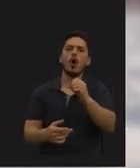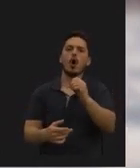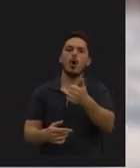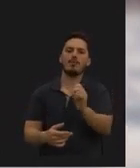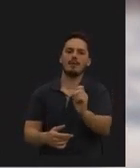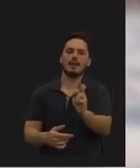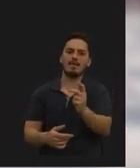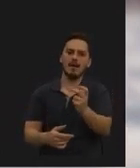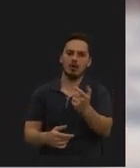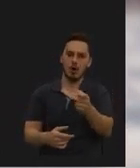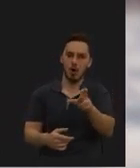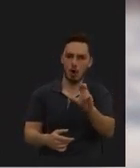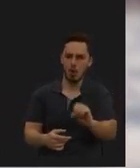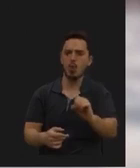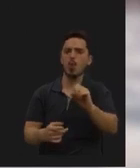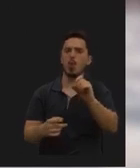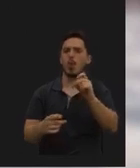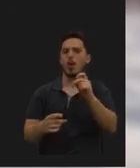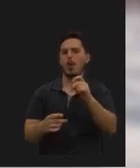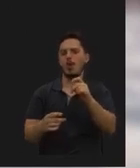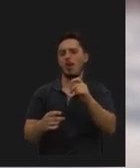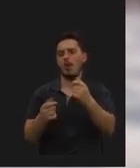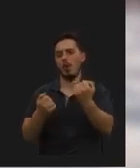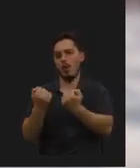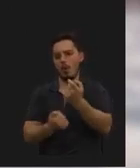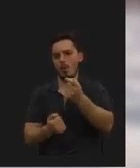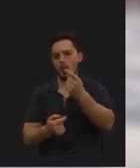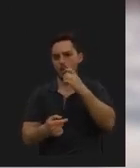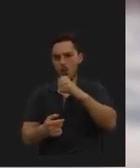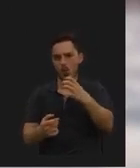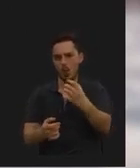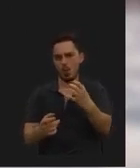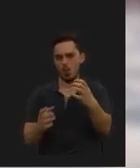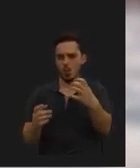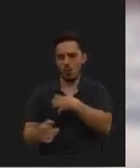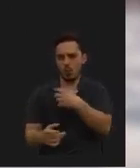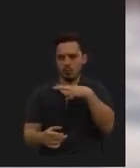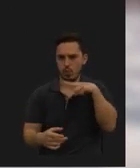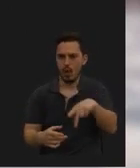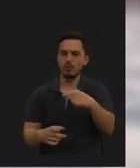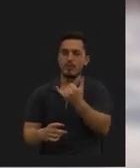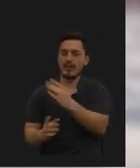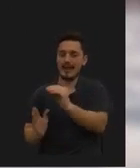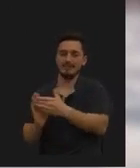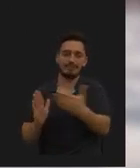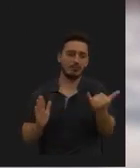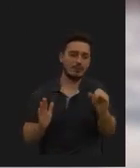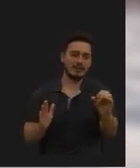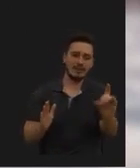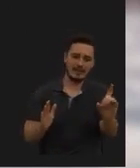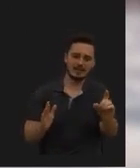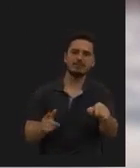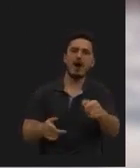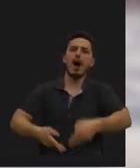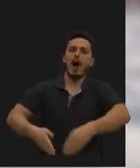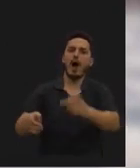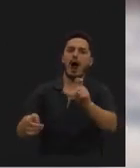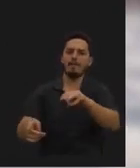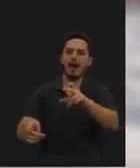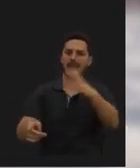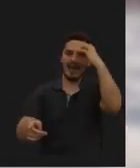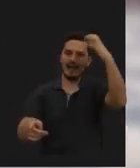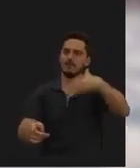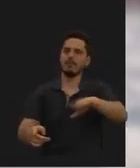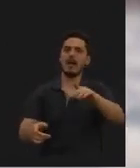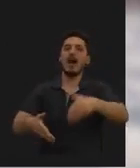do Automóvel Clube de Portugal, com dados entre 2010 e 2016, segundo o qual a Almirante Reis é a avenida